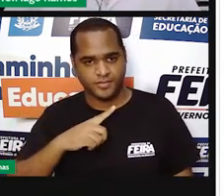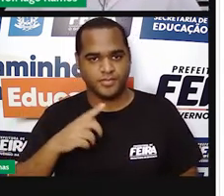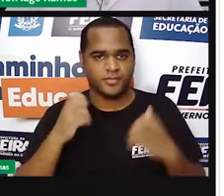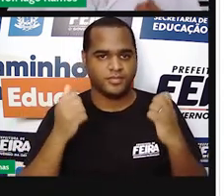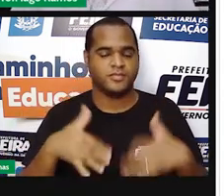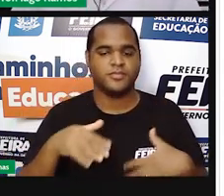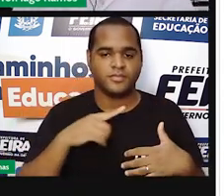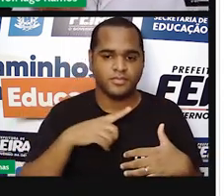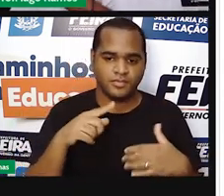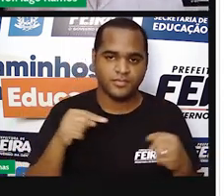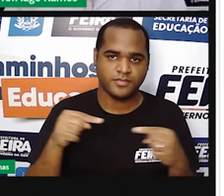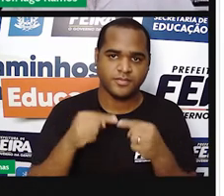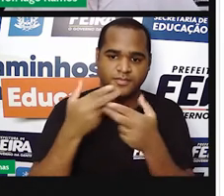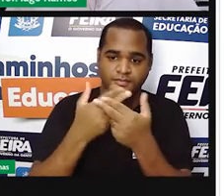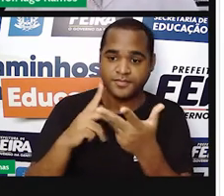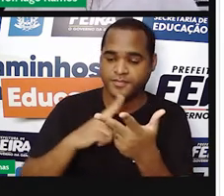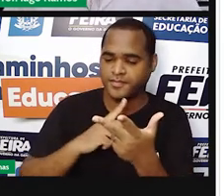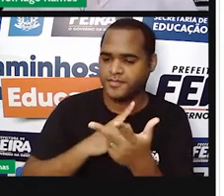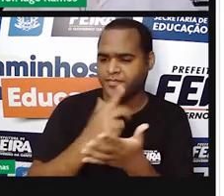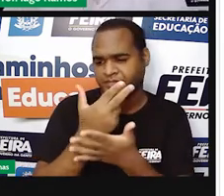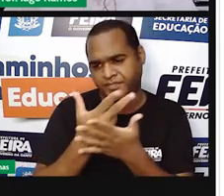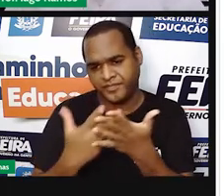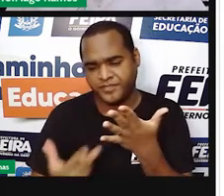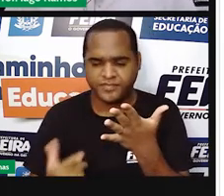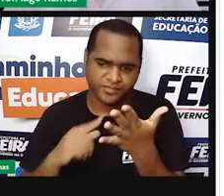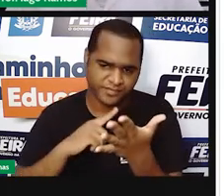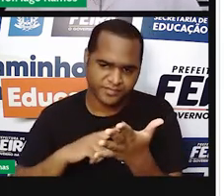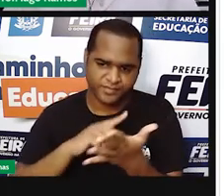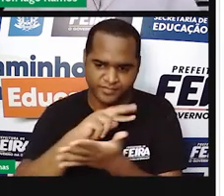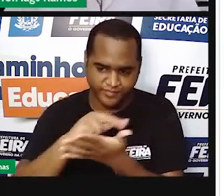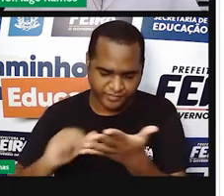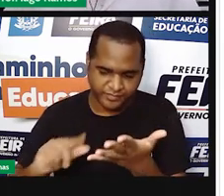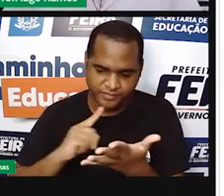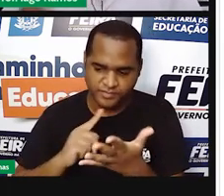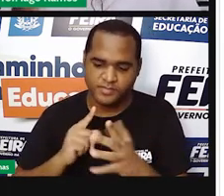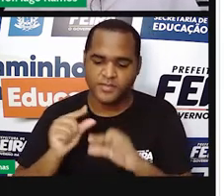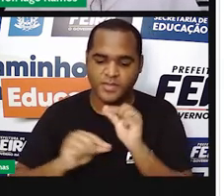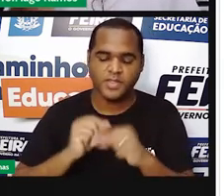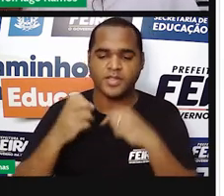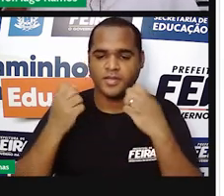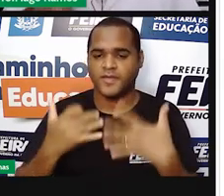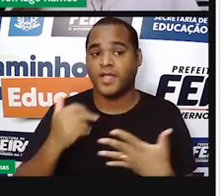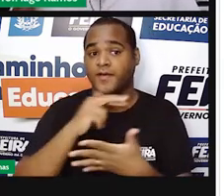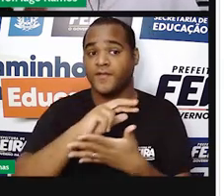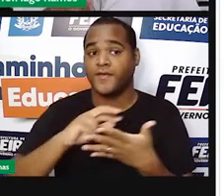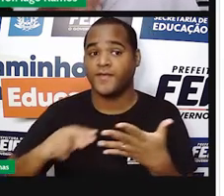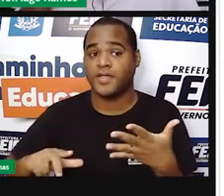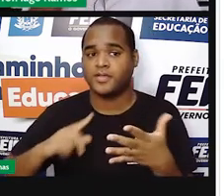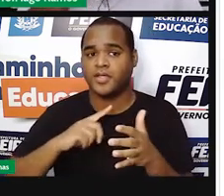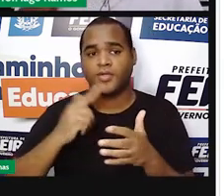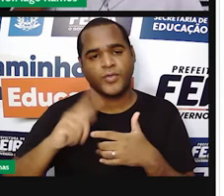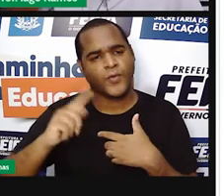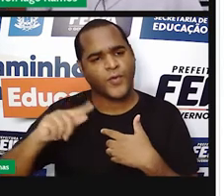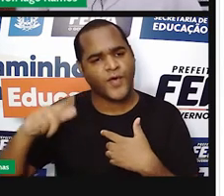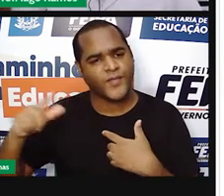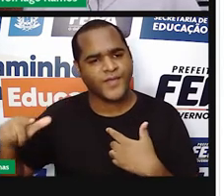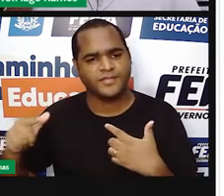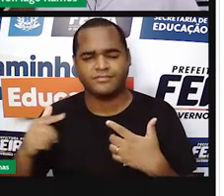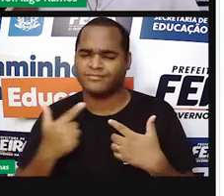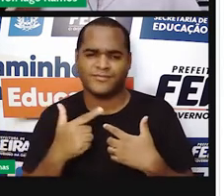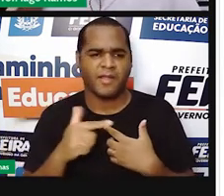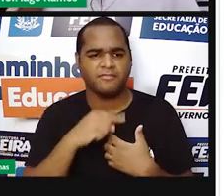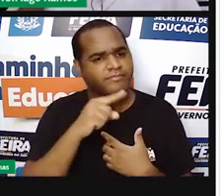existem infinitos algarismos e esses infinitos algarismos não se repetem, não há uma